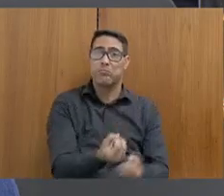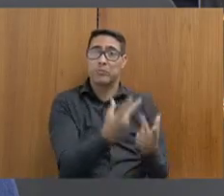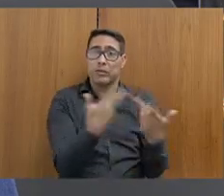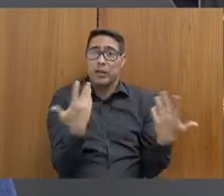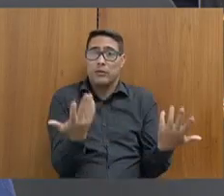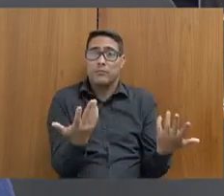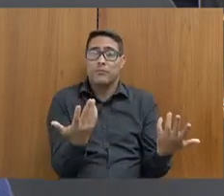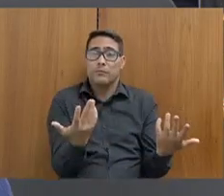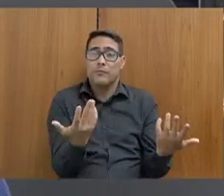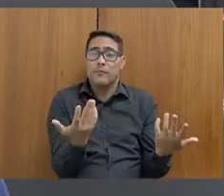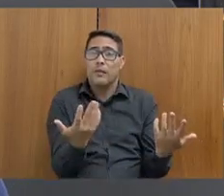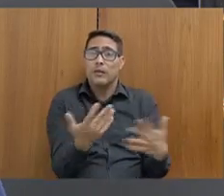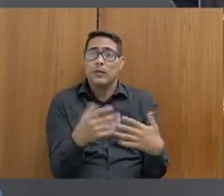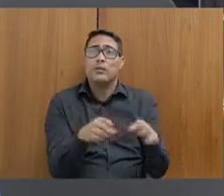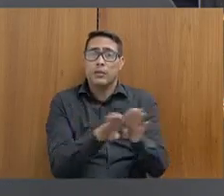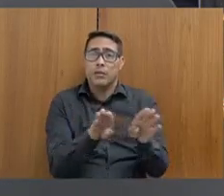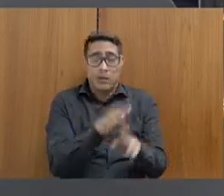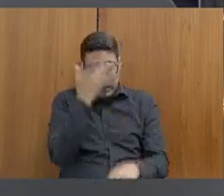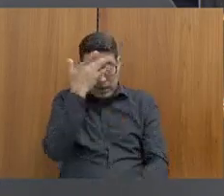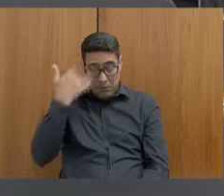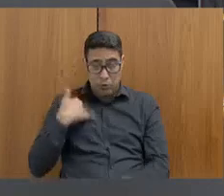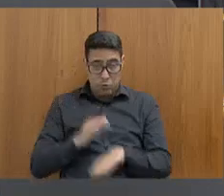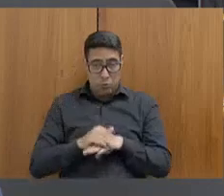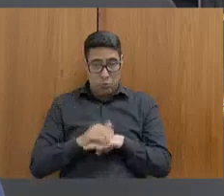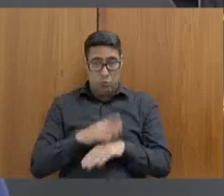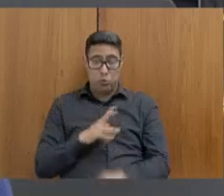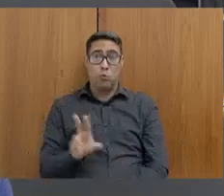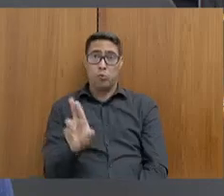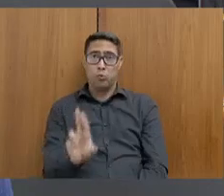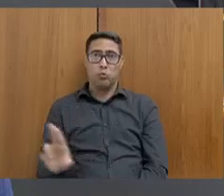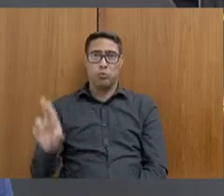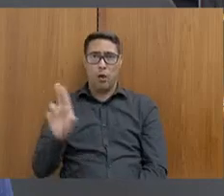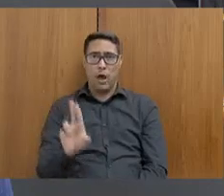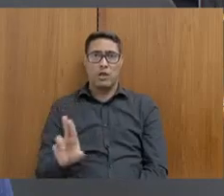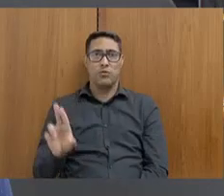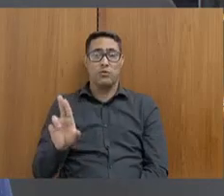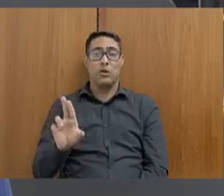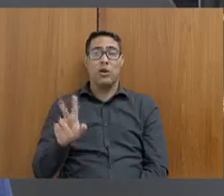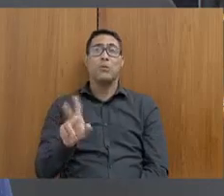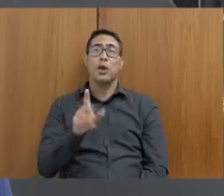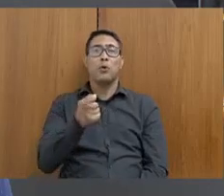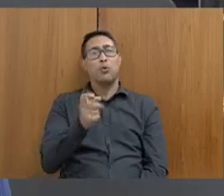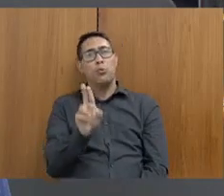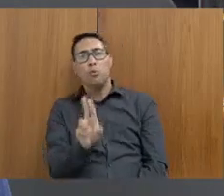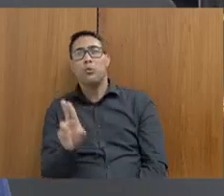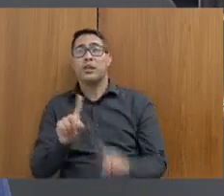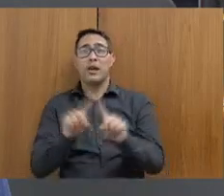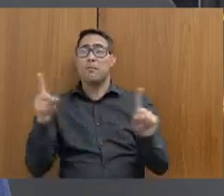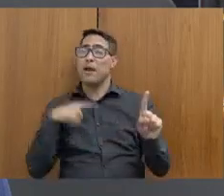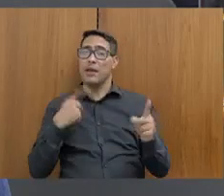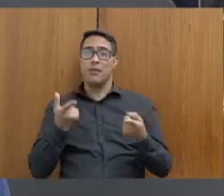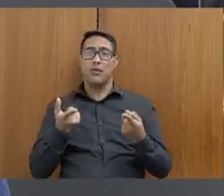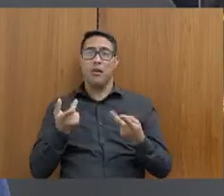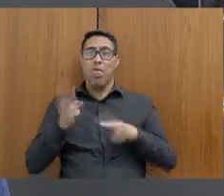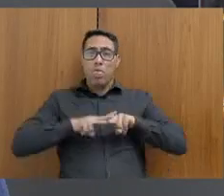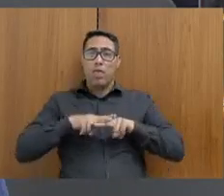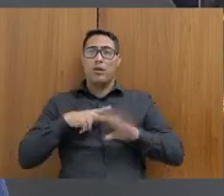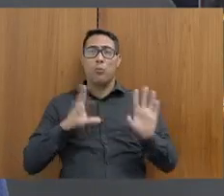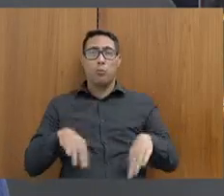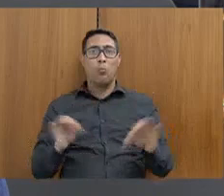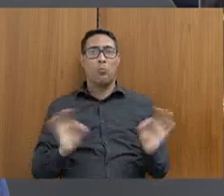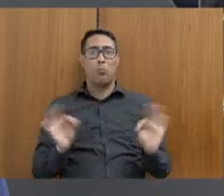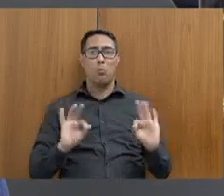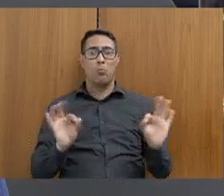em contraponto você tem um usuário que não é penalizado porque ele não pratica crime, quando só avalia essa situação para o